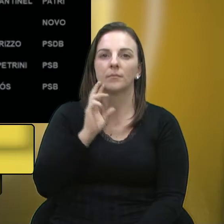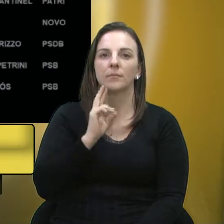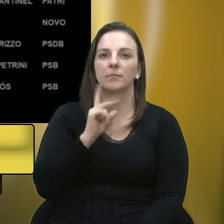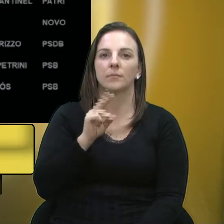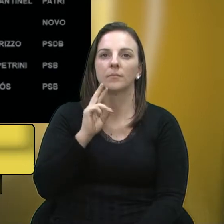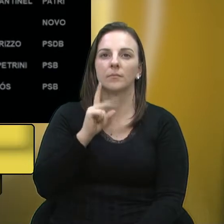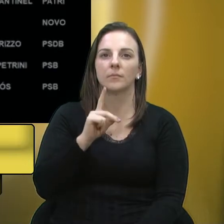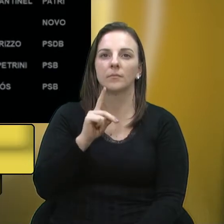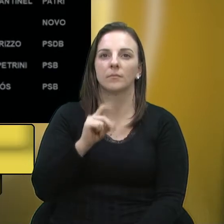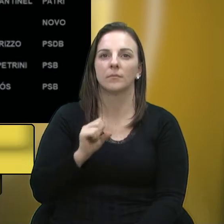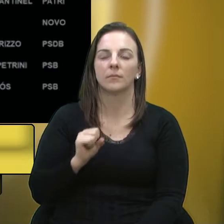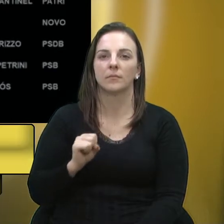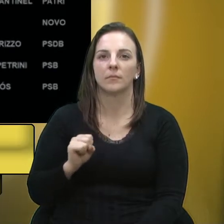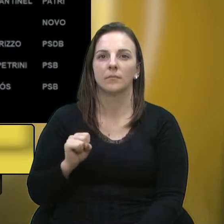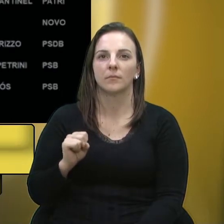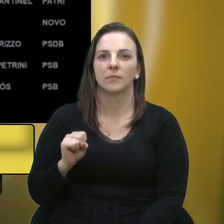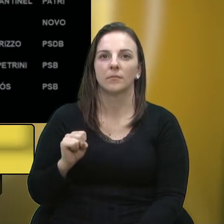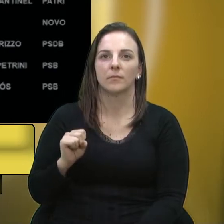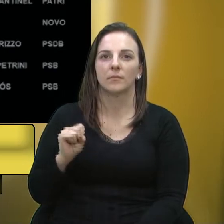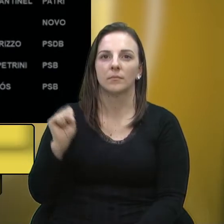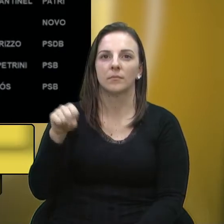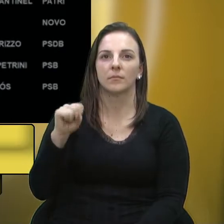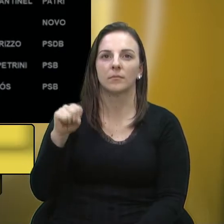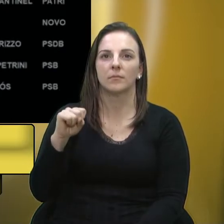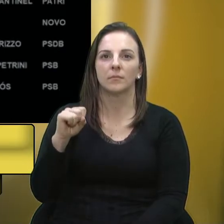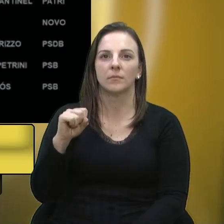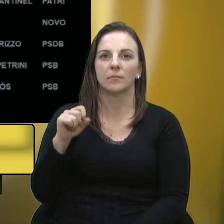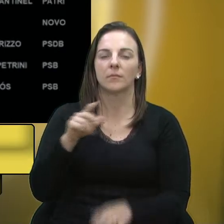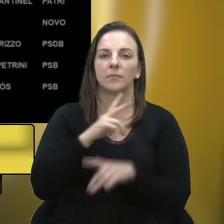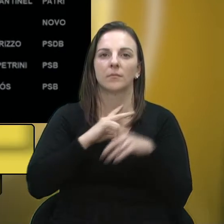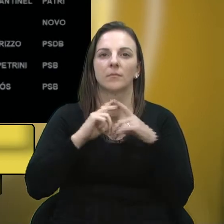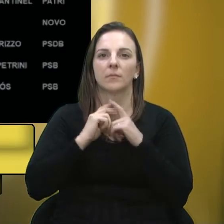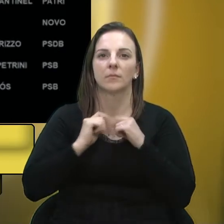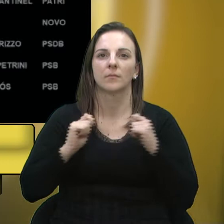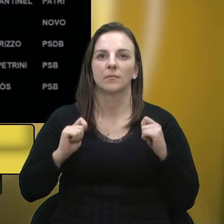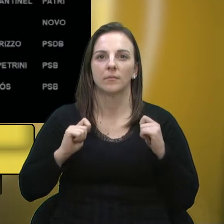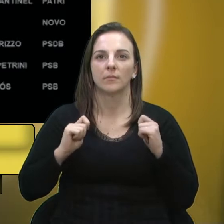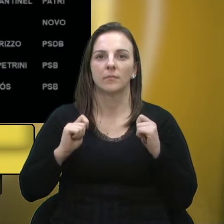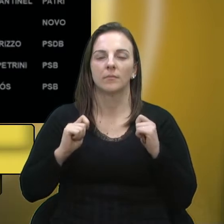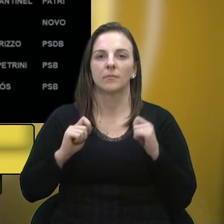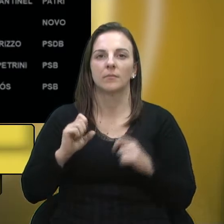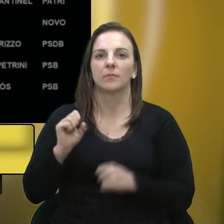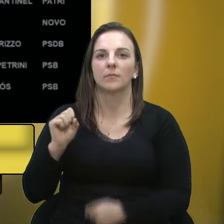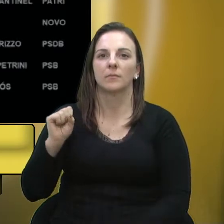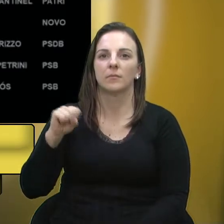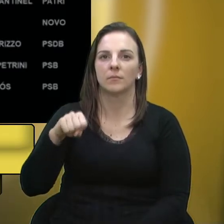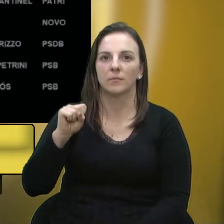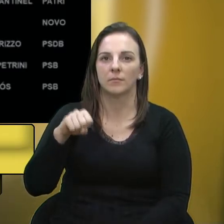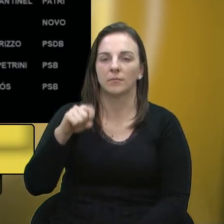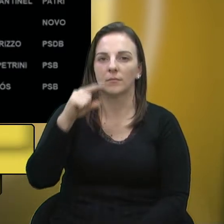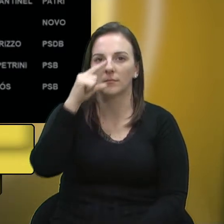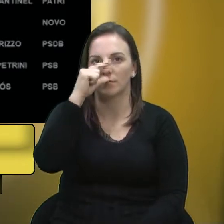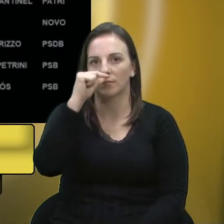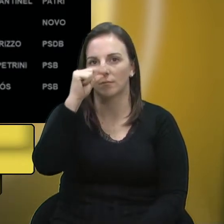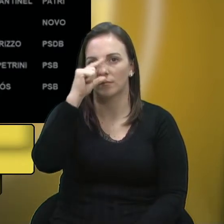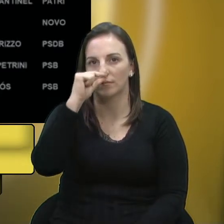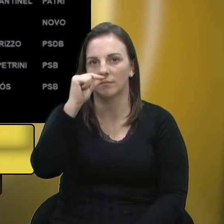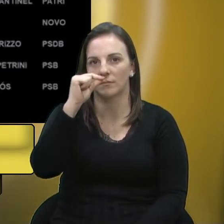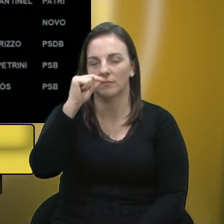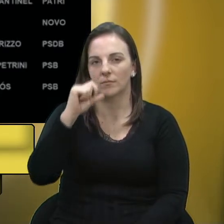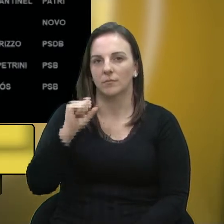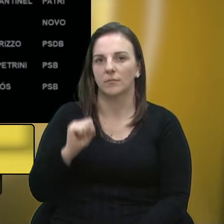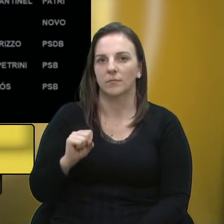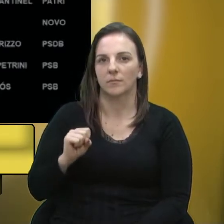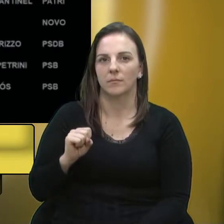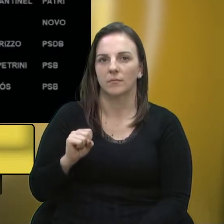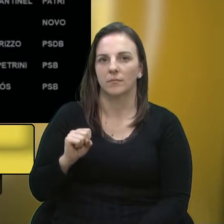Vereador Renato Oliveira. Voto sim, Vereador Ricardo Daneluz. Sim. Sim, vereador Sandro.